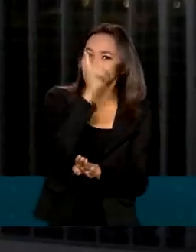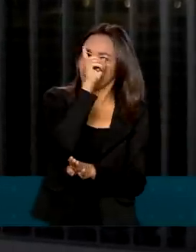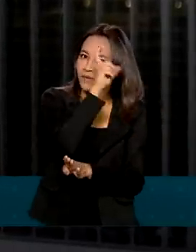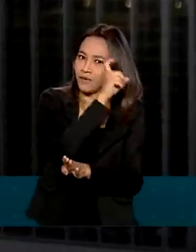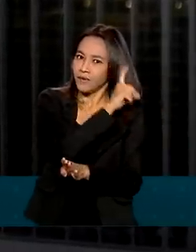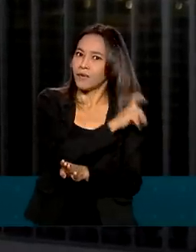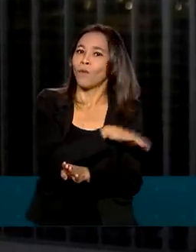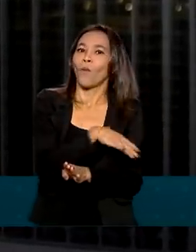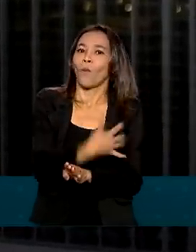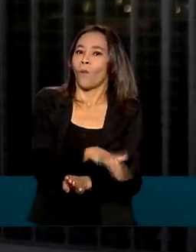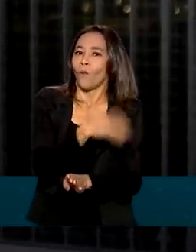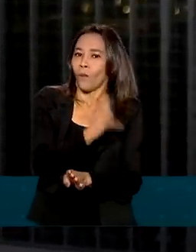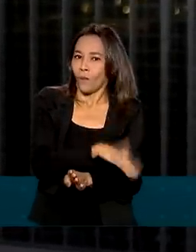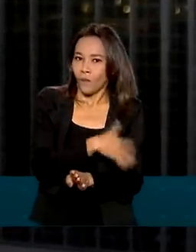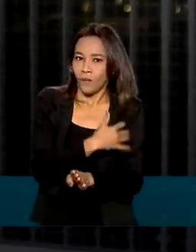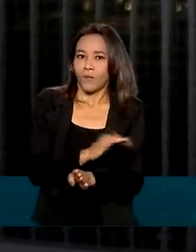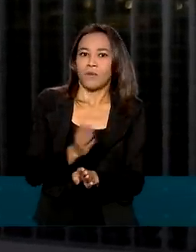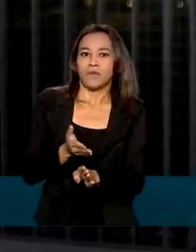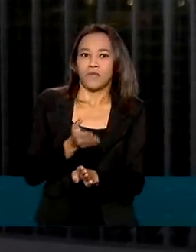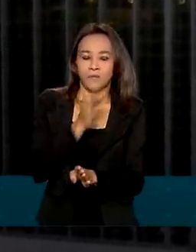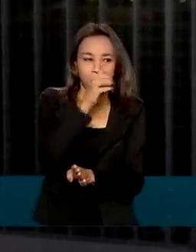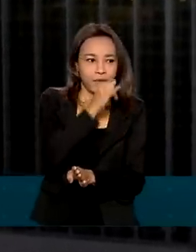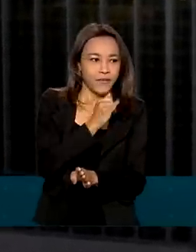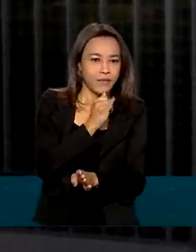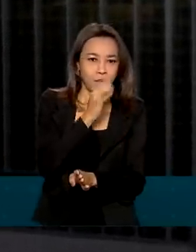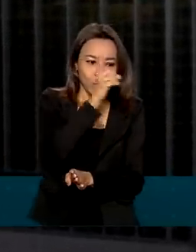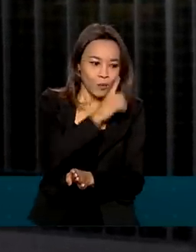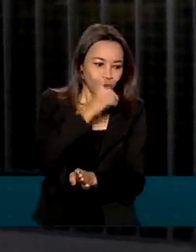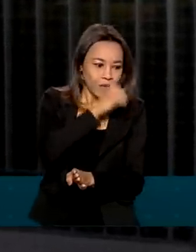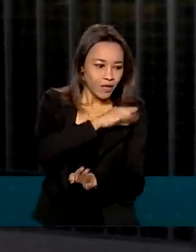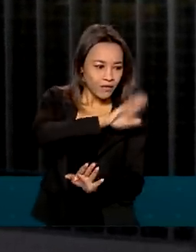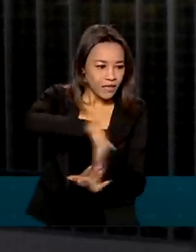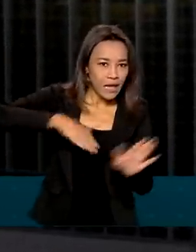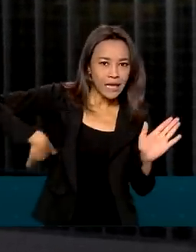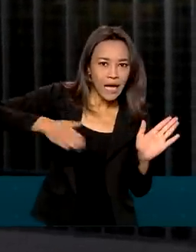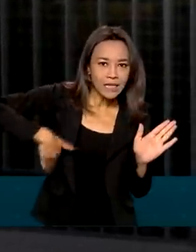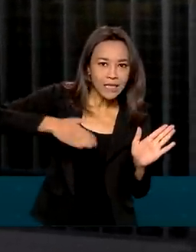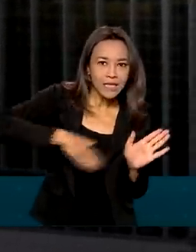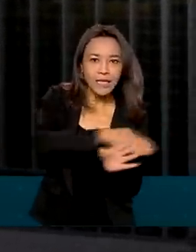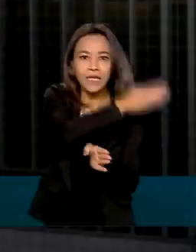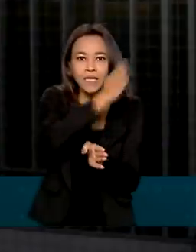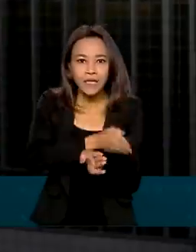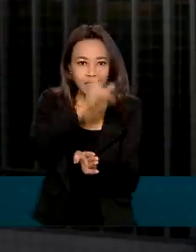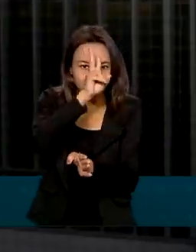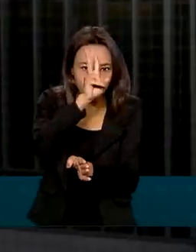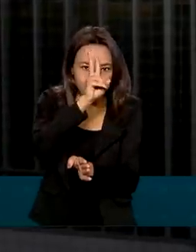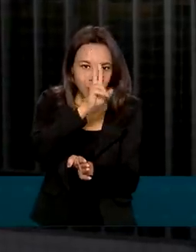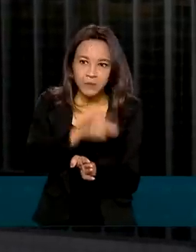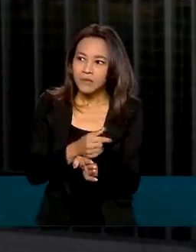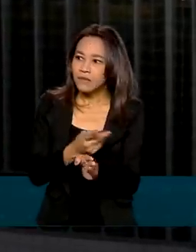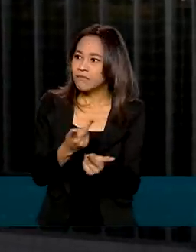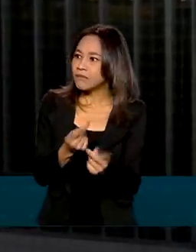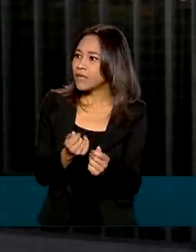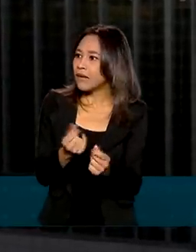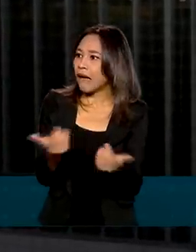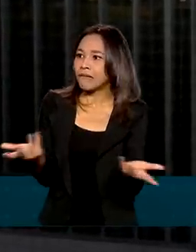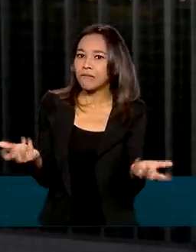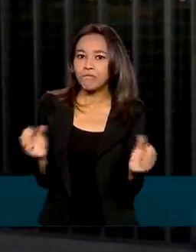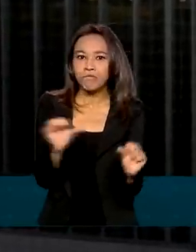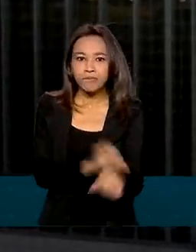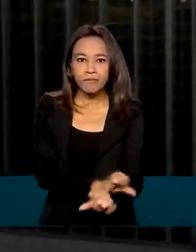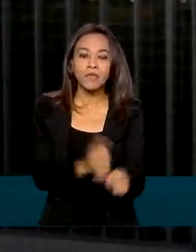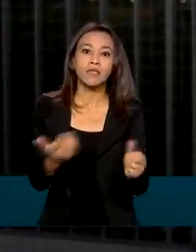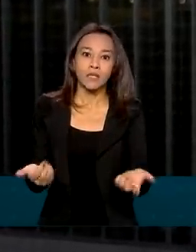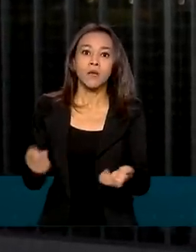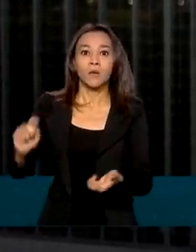num domingo você está nadando uma final olímpica e numa segunda-feira você não tem mais nada entrando. Então, o Bolsa